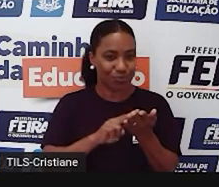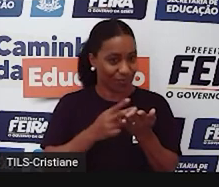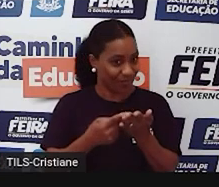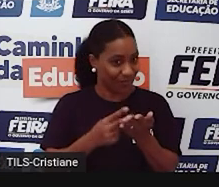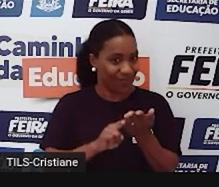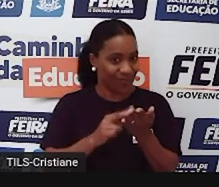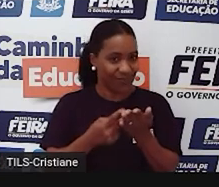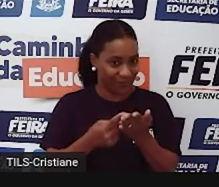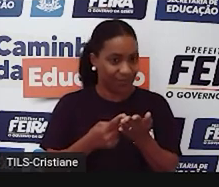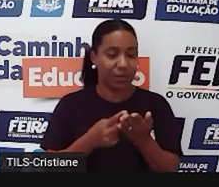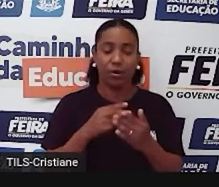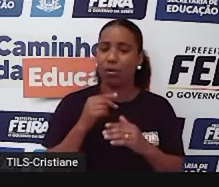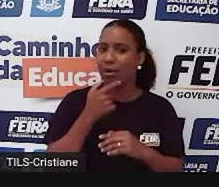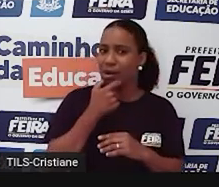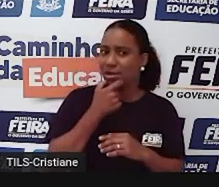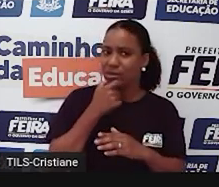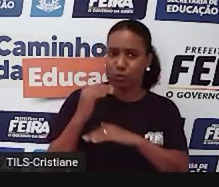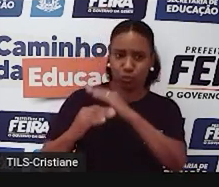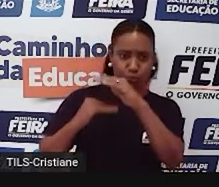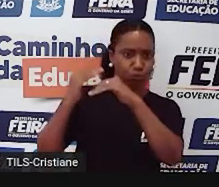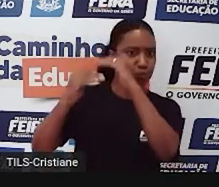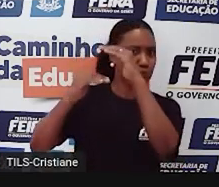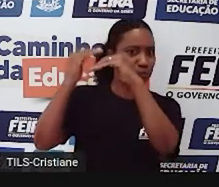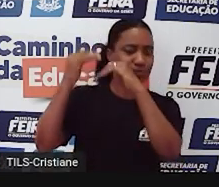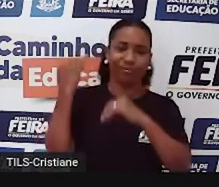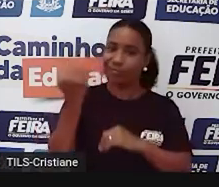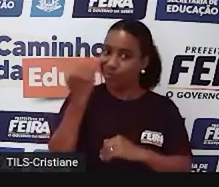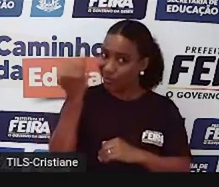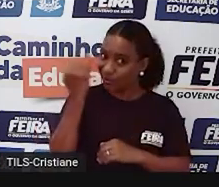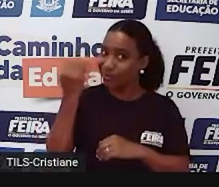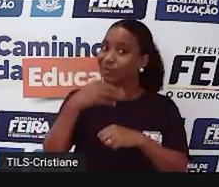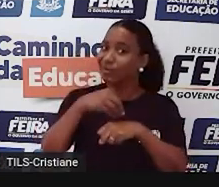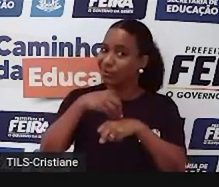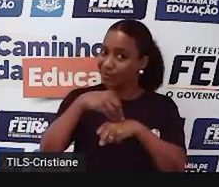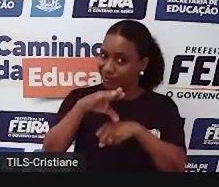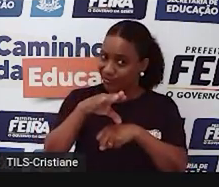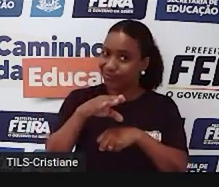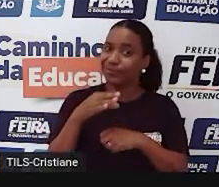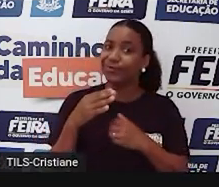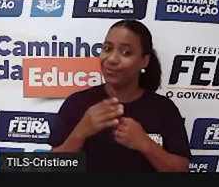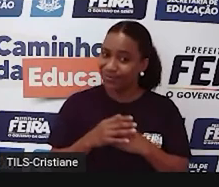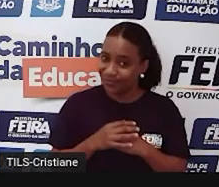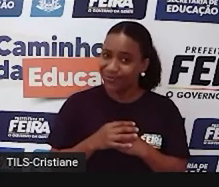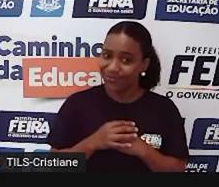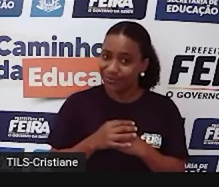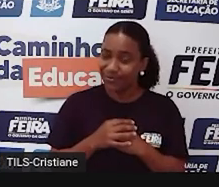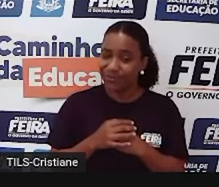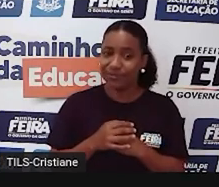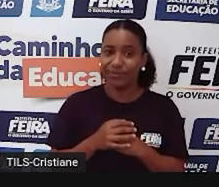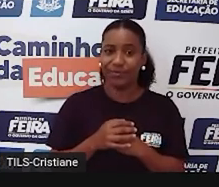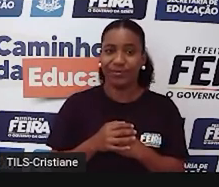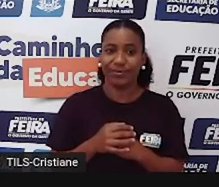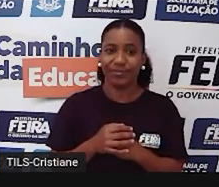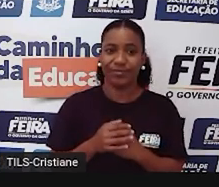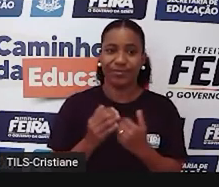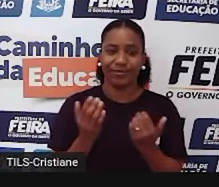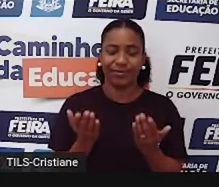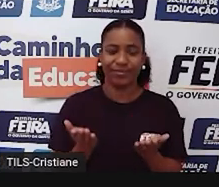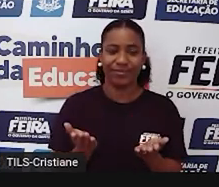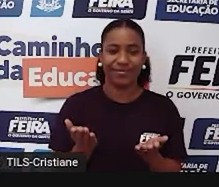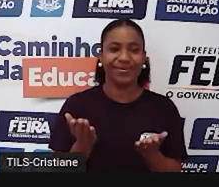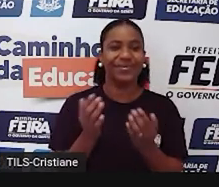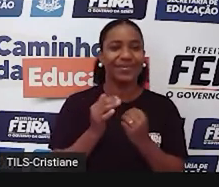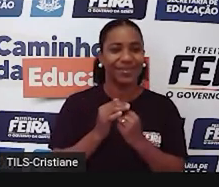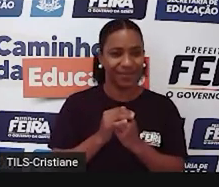desenvolverem o inglês. O Google Travel Pro. E eu quero use o Google Travel Pro to improve your oral English.